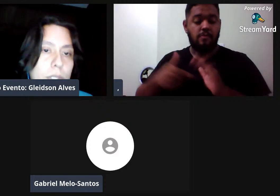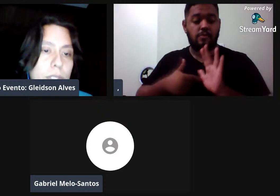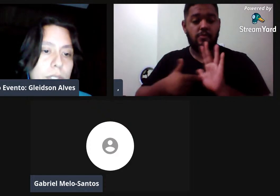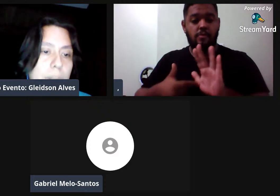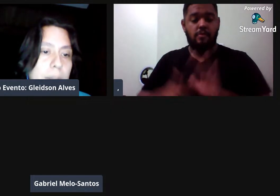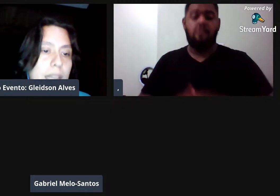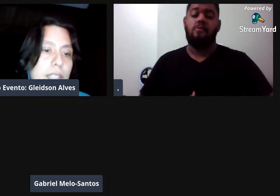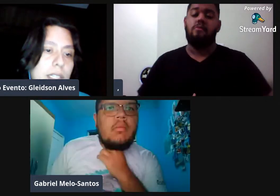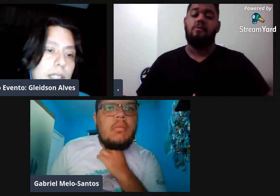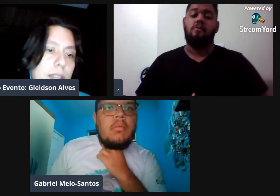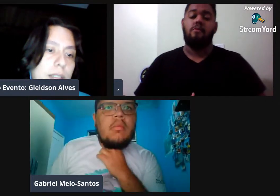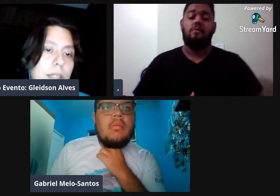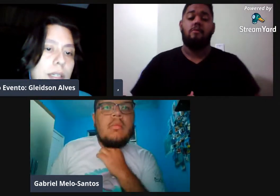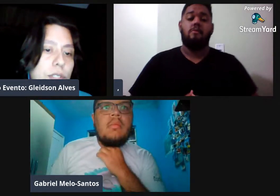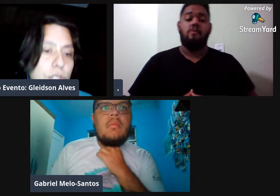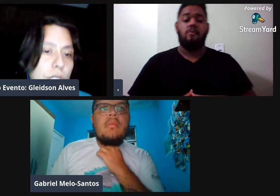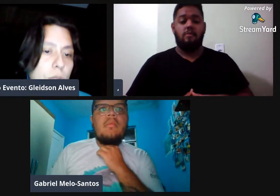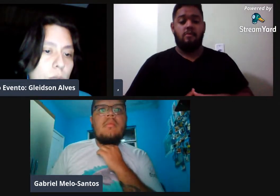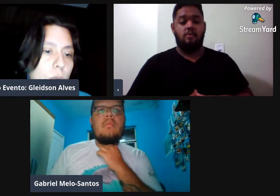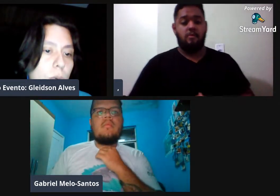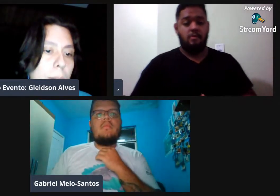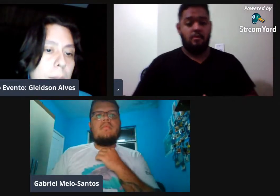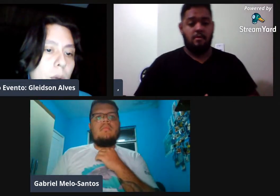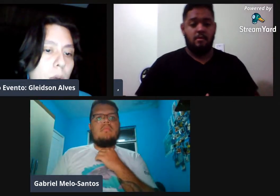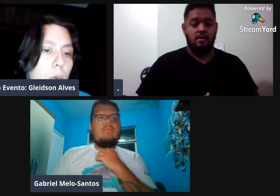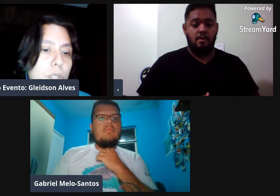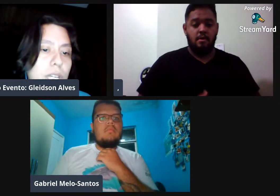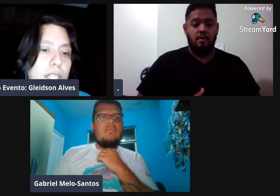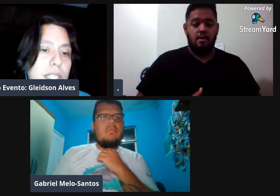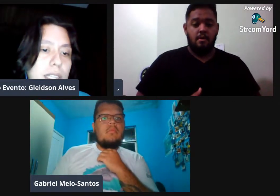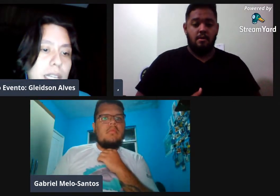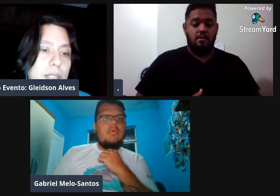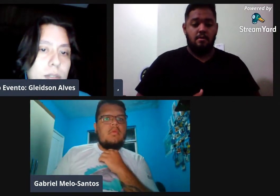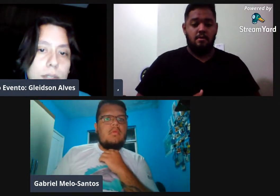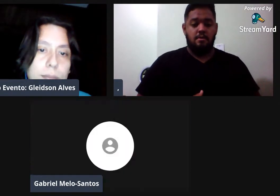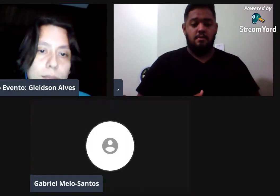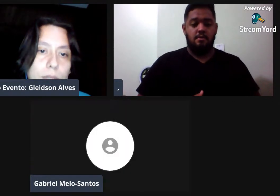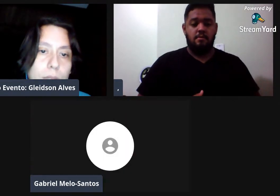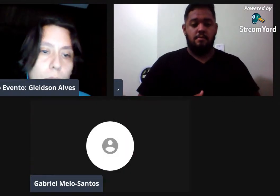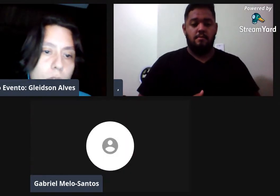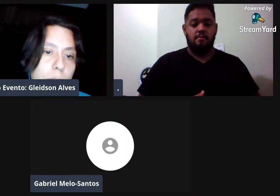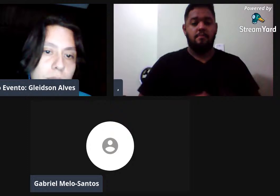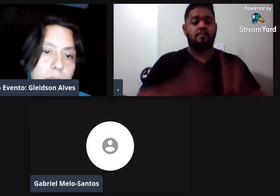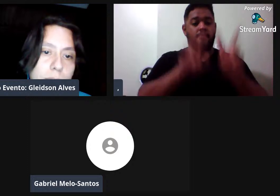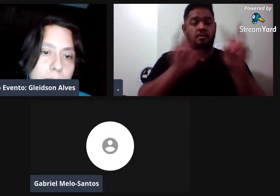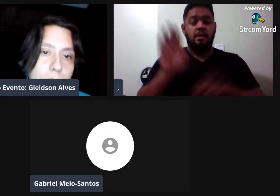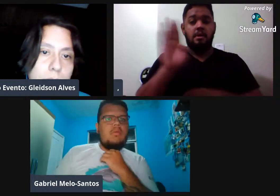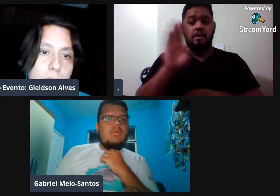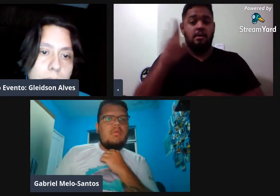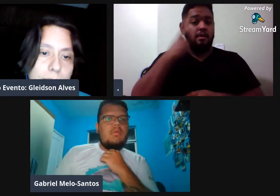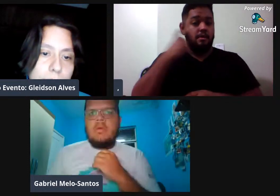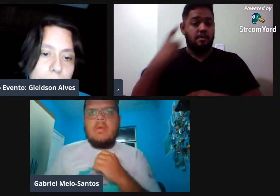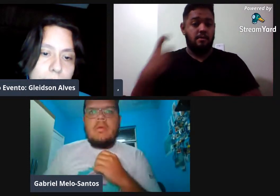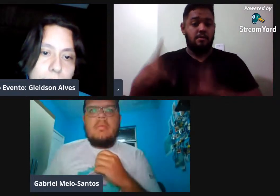nos dar a palestra de título Bioacústica de Cetáceos. Boa noite, professor.